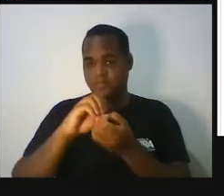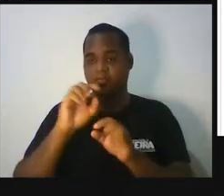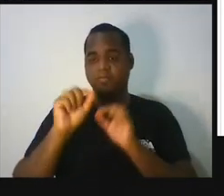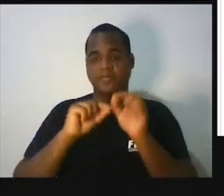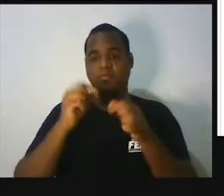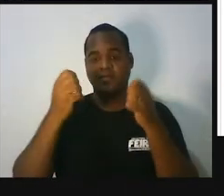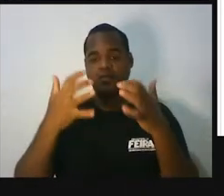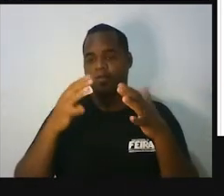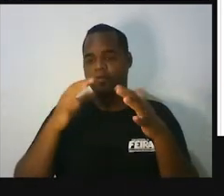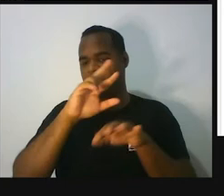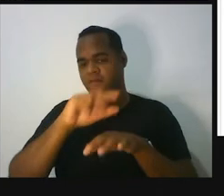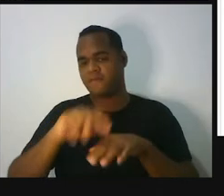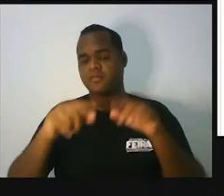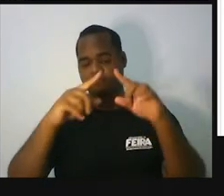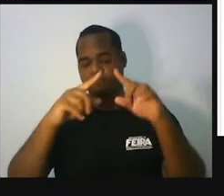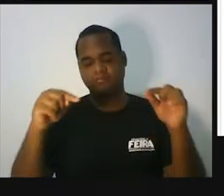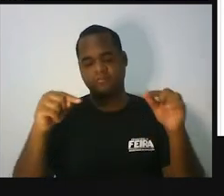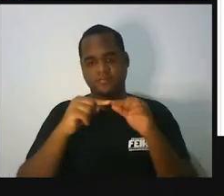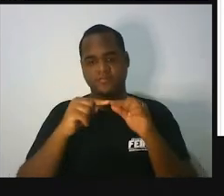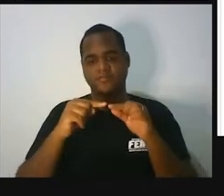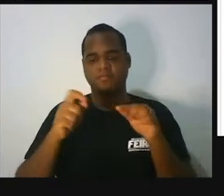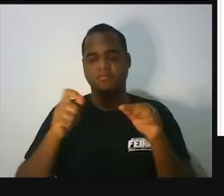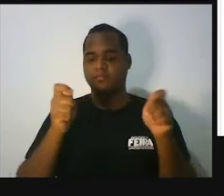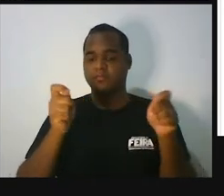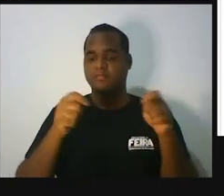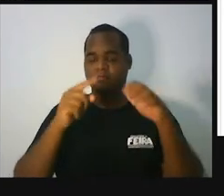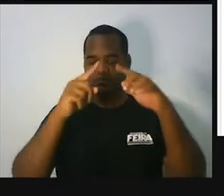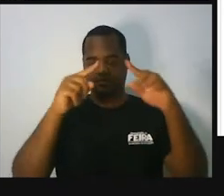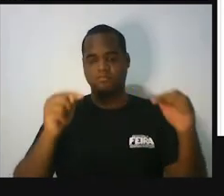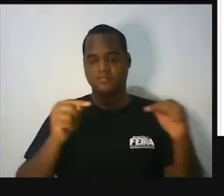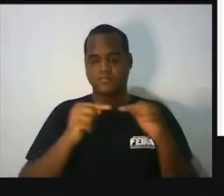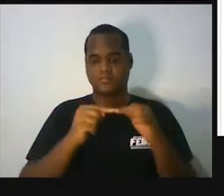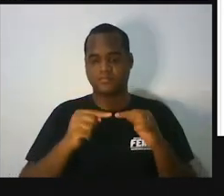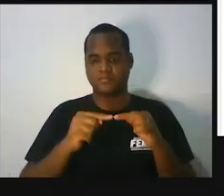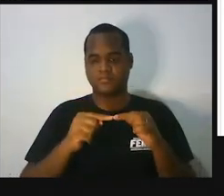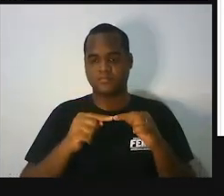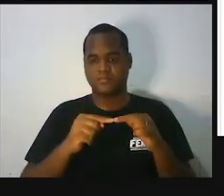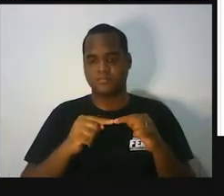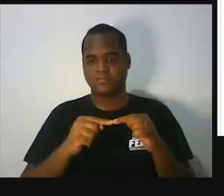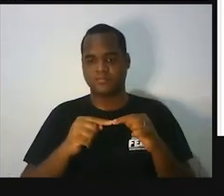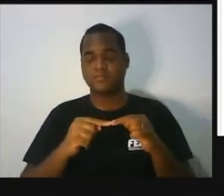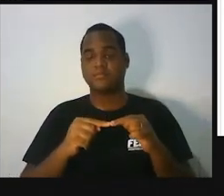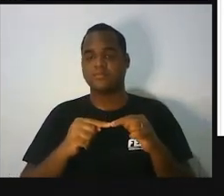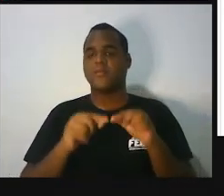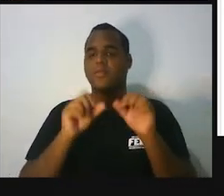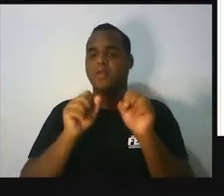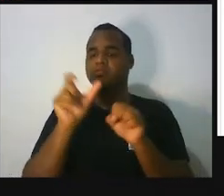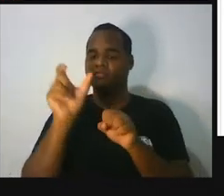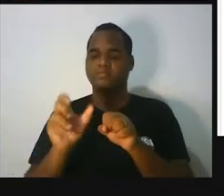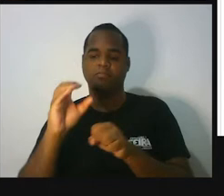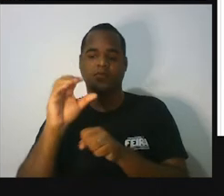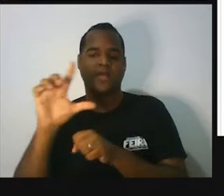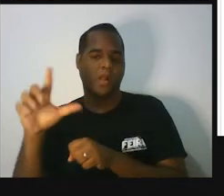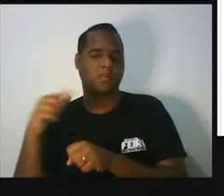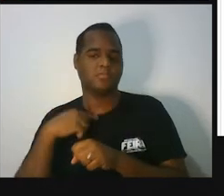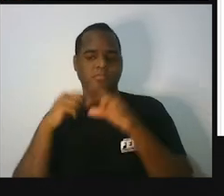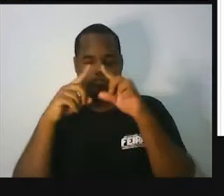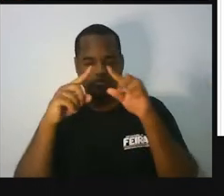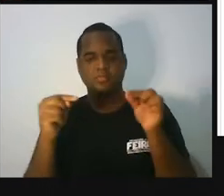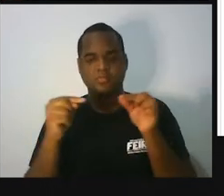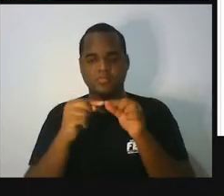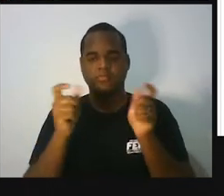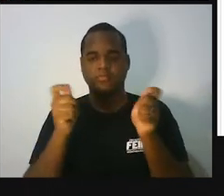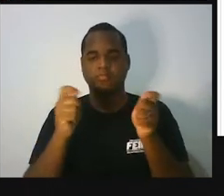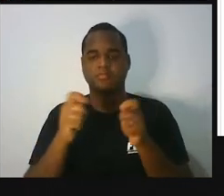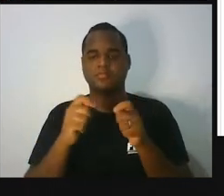de triângulo, a classificação dos triângulos. Classificar triângulos é saber dizer qual